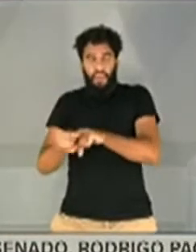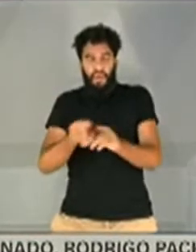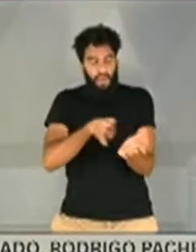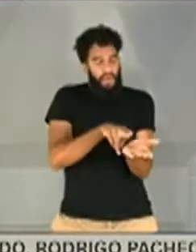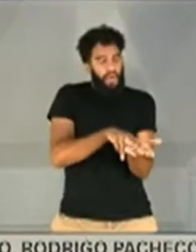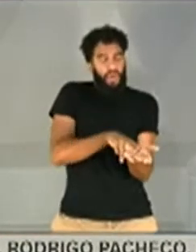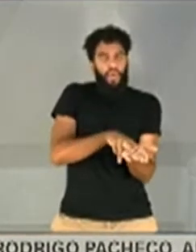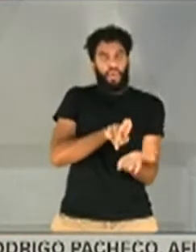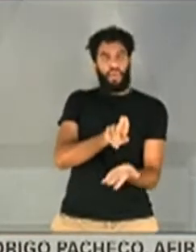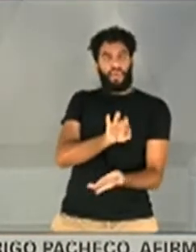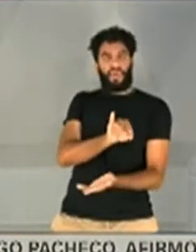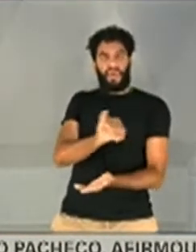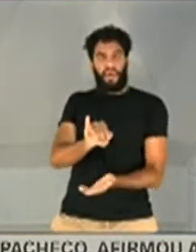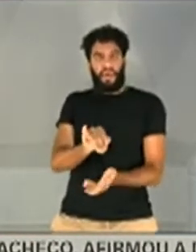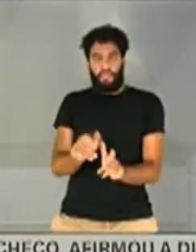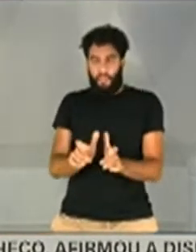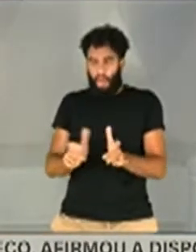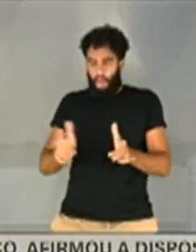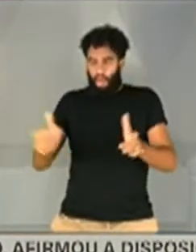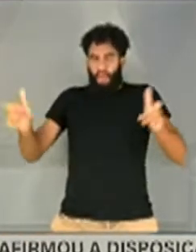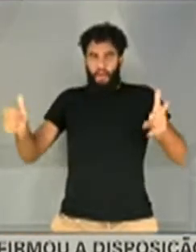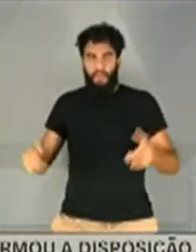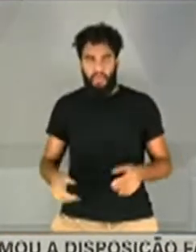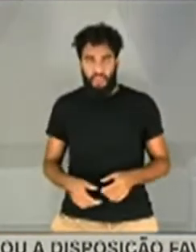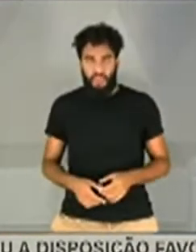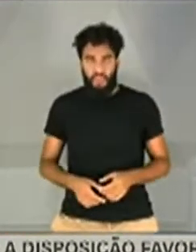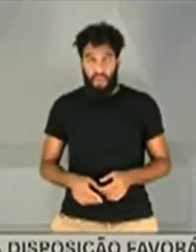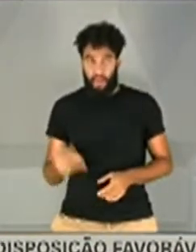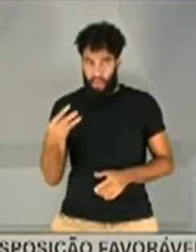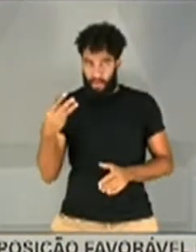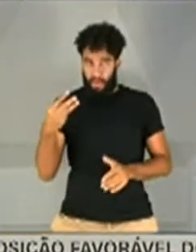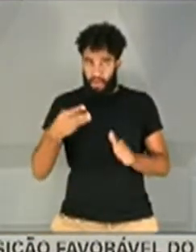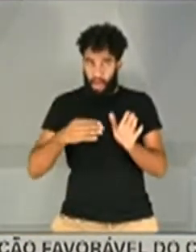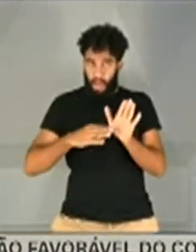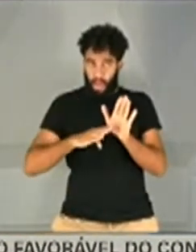e a terceira onda começa a chegar.